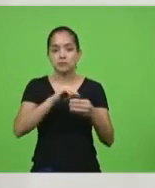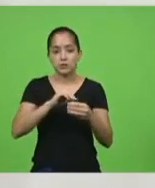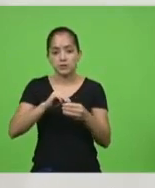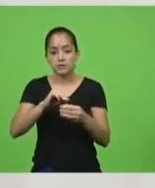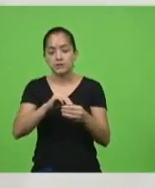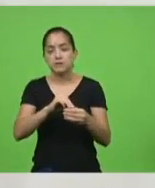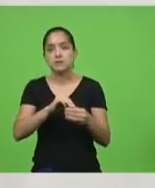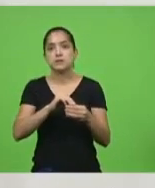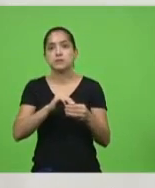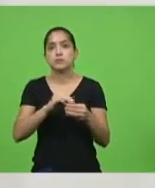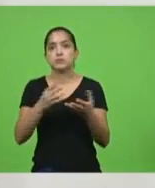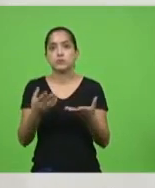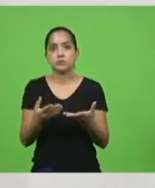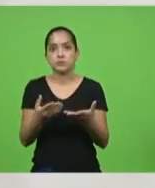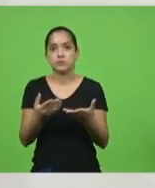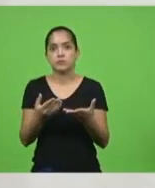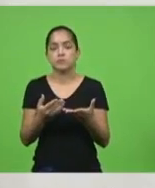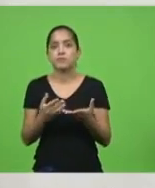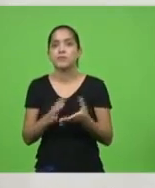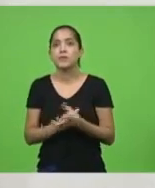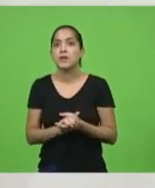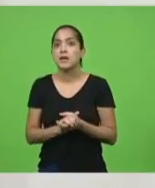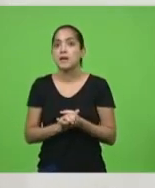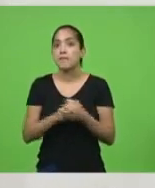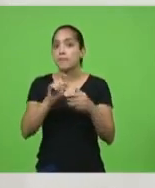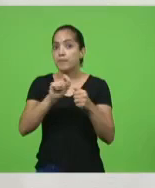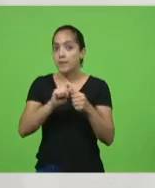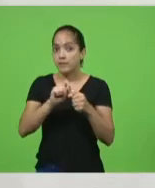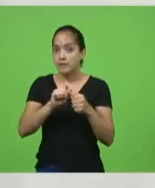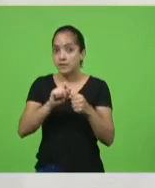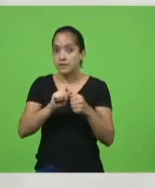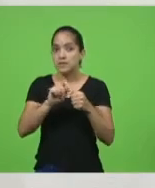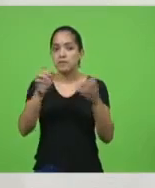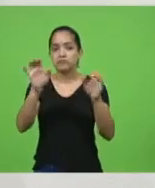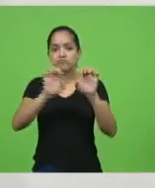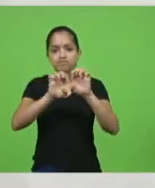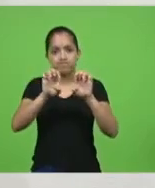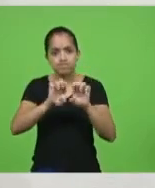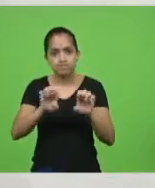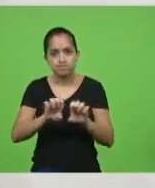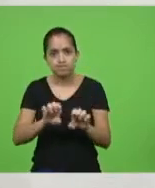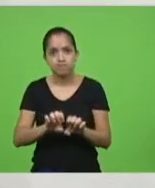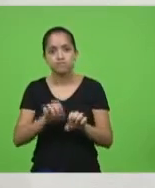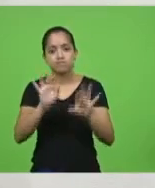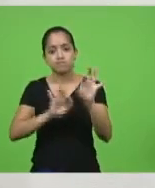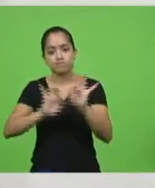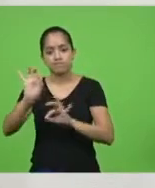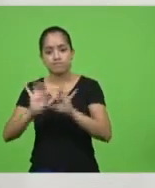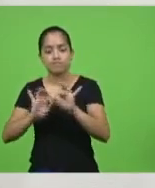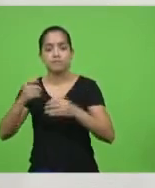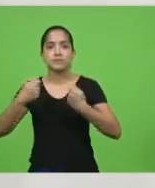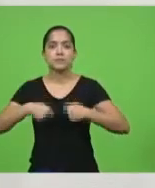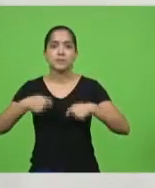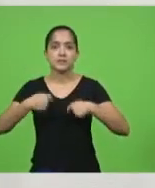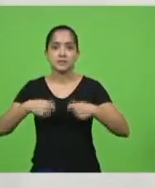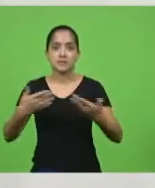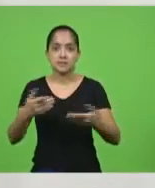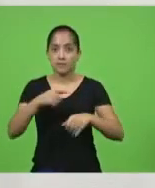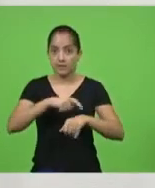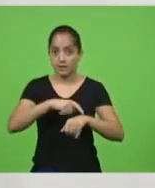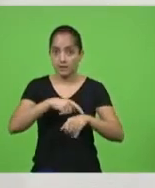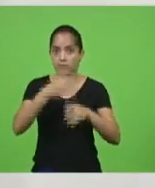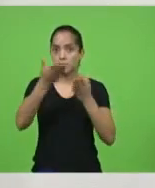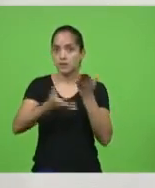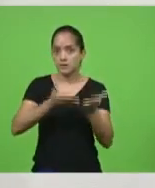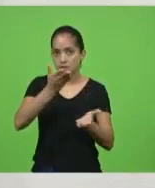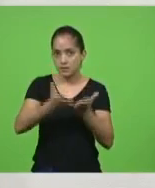para cada um dos municípios, para fazerem as estruturas hospitalares necessárias para o atendimento à